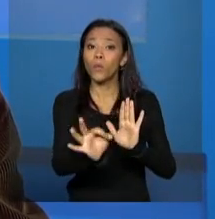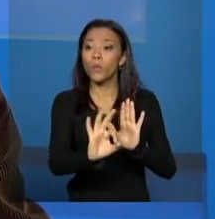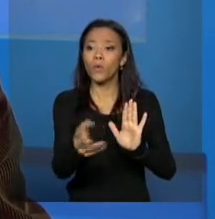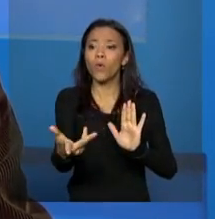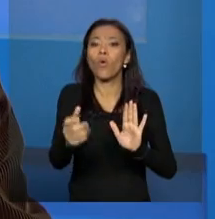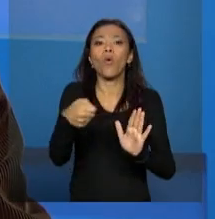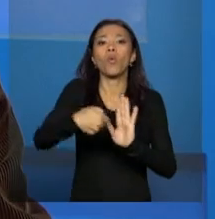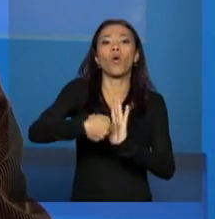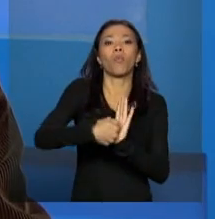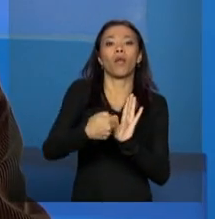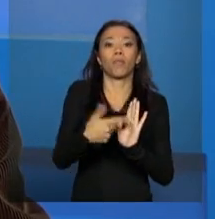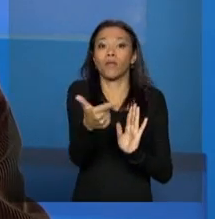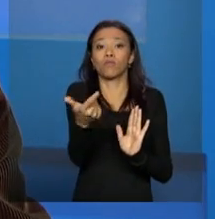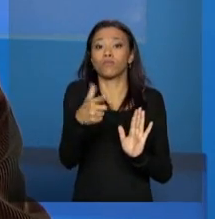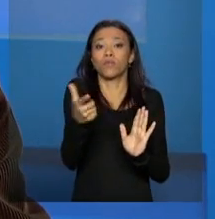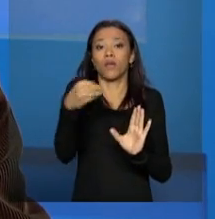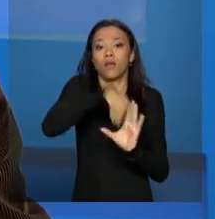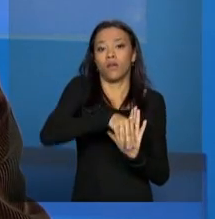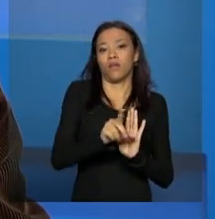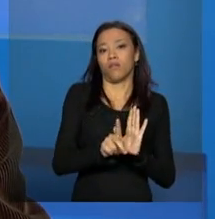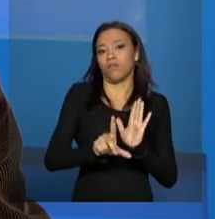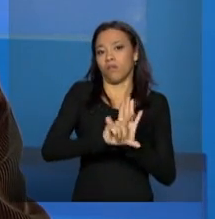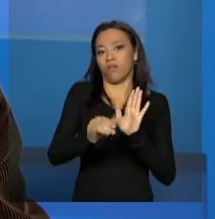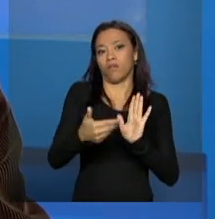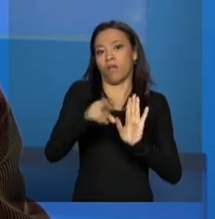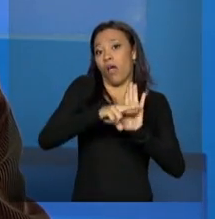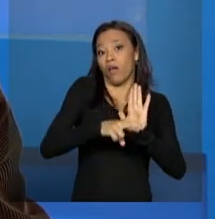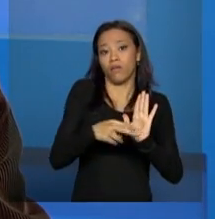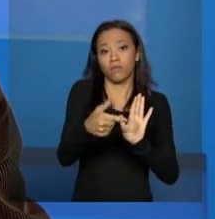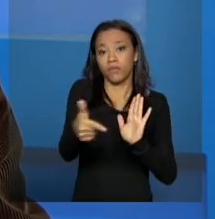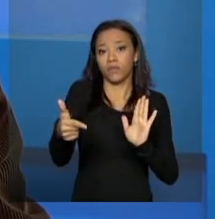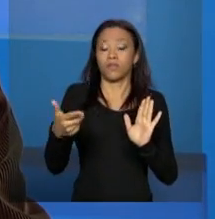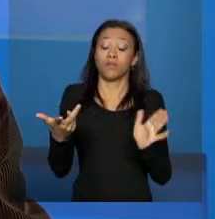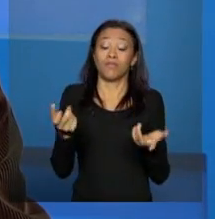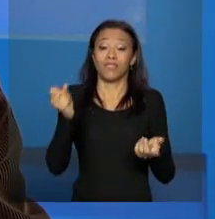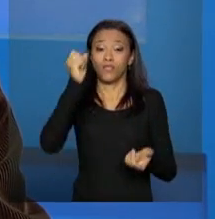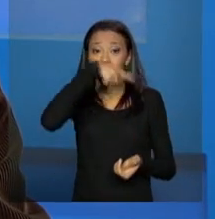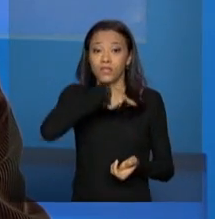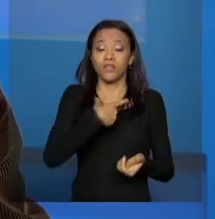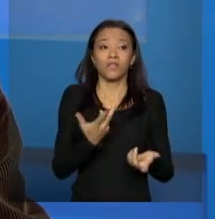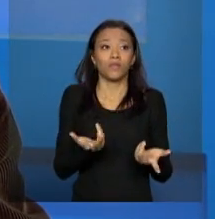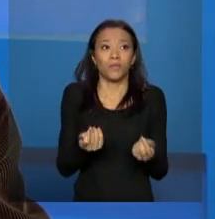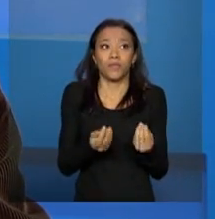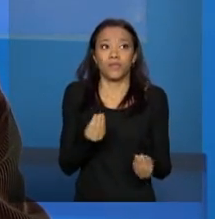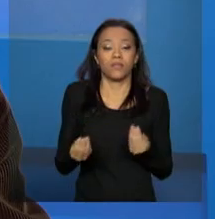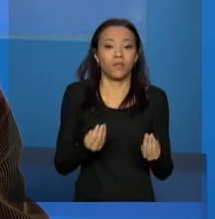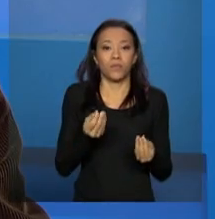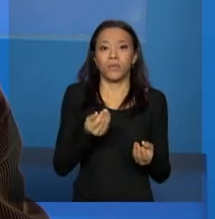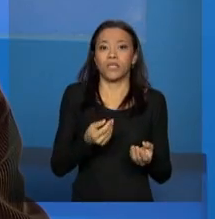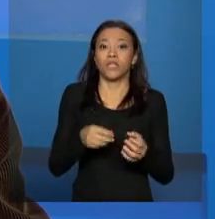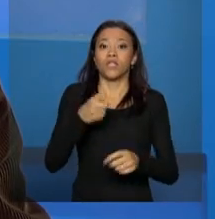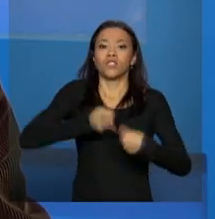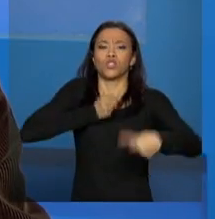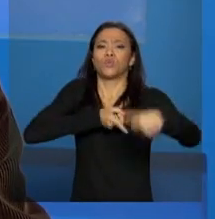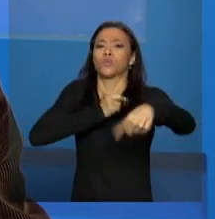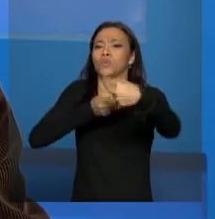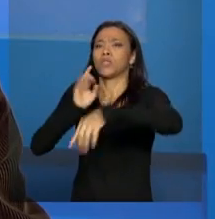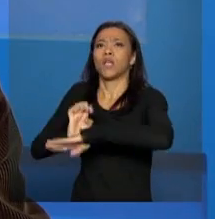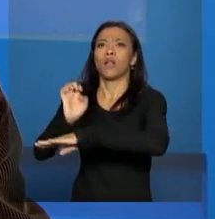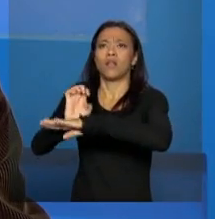cobrar. Então, por isso a importância no pacto federativo de você poder estar discutindo as normas que serão